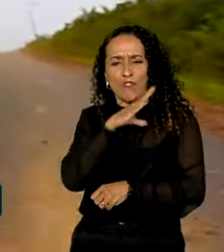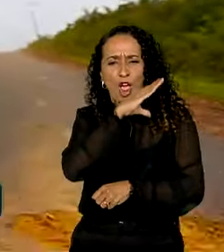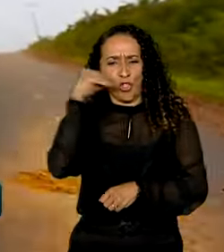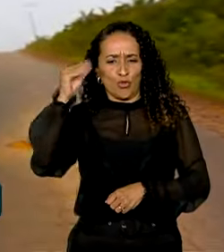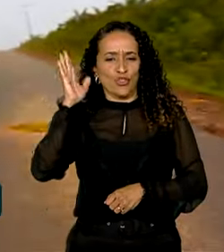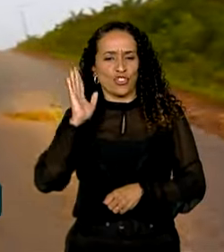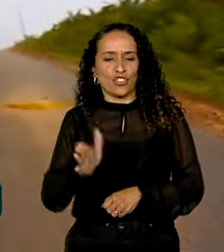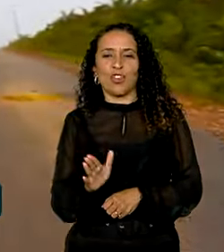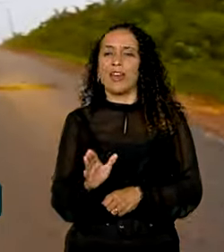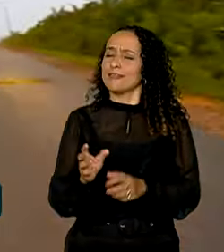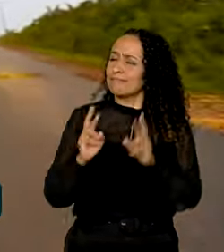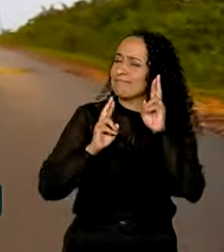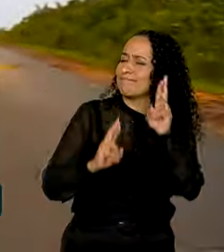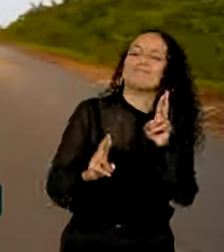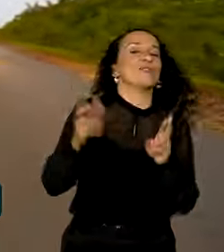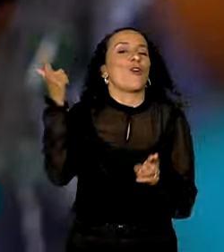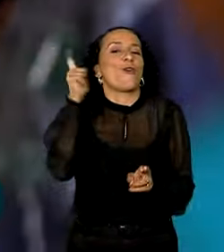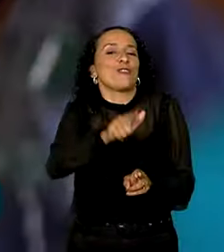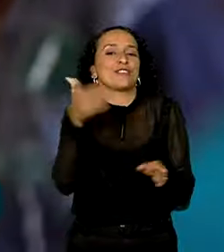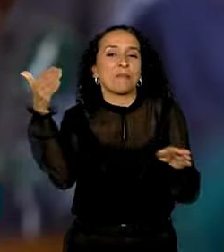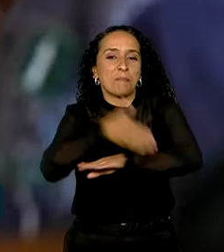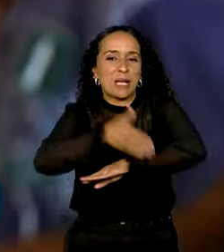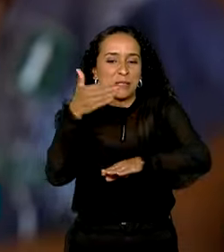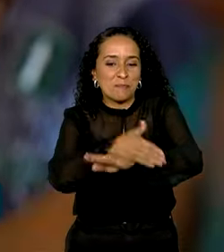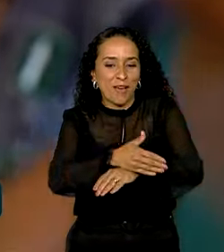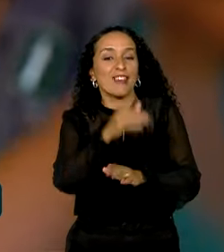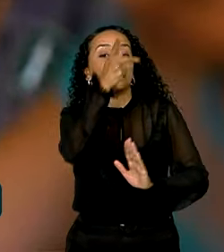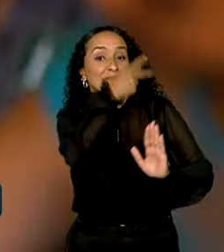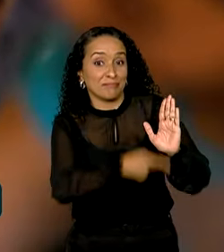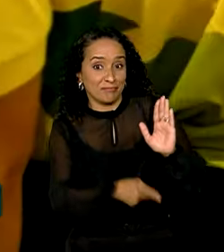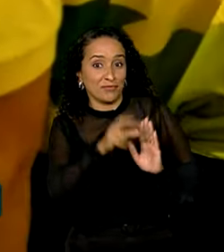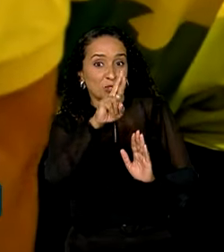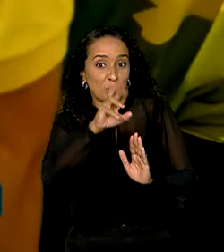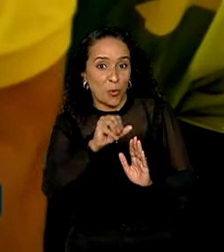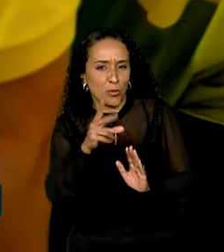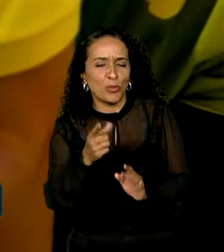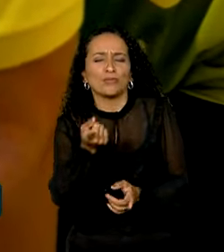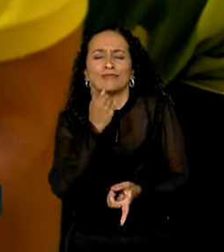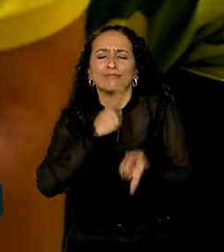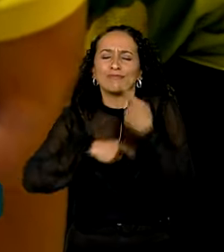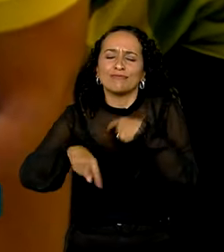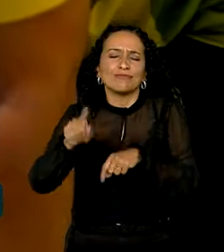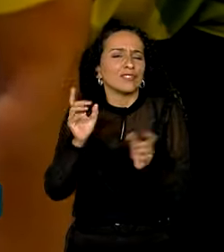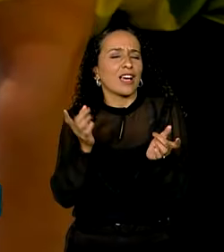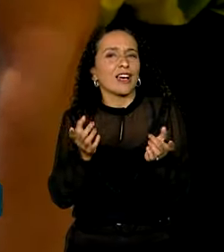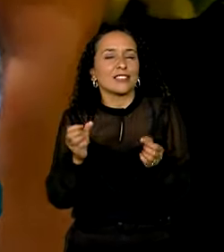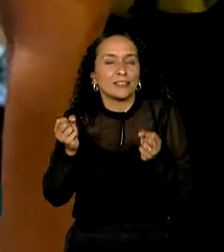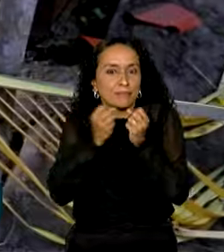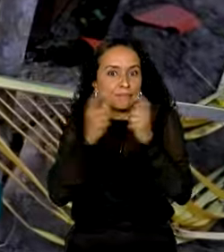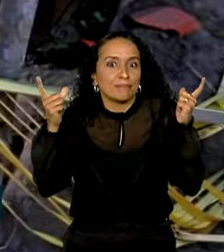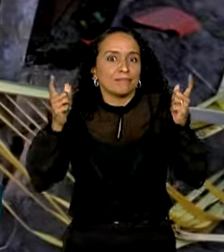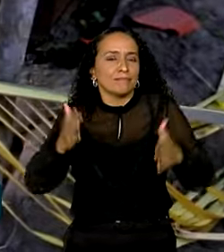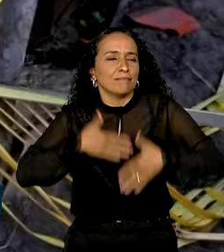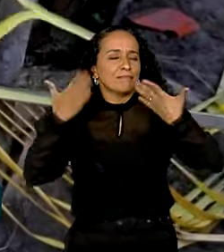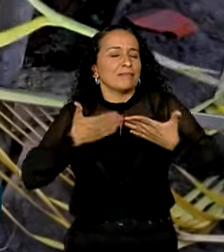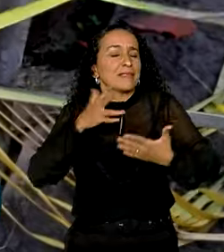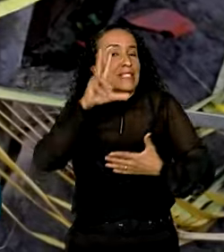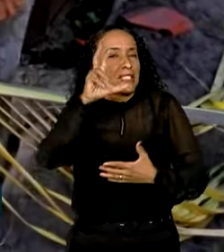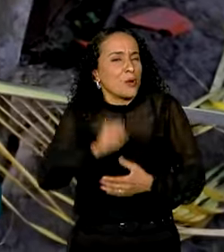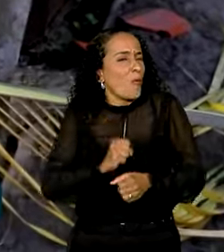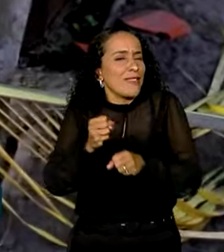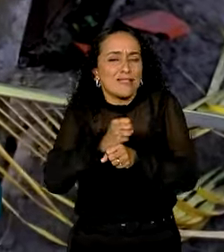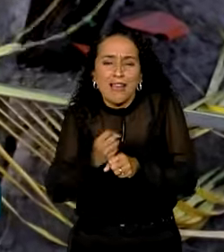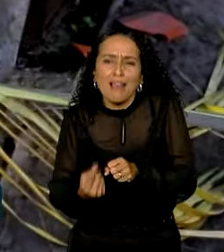finalmente teve a chance de participar do Projeto Rondon. Essa vontade tinha sido despertada há mais de 50